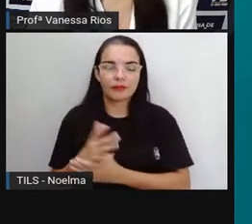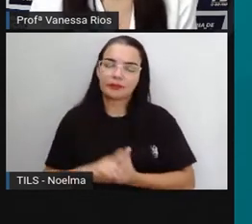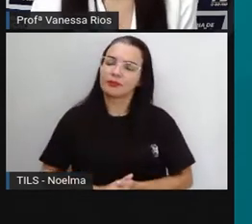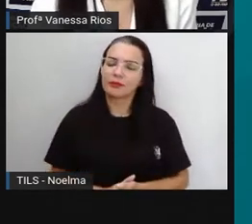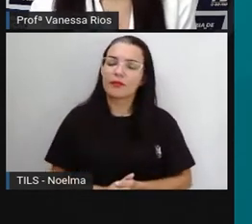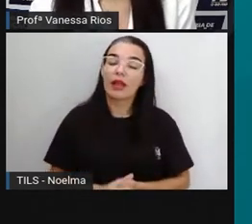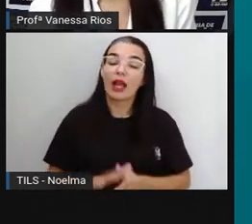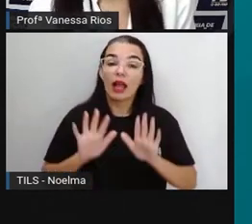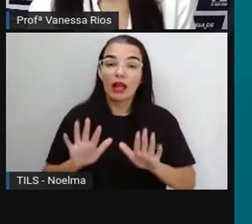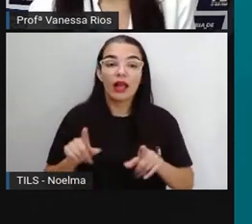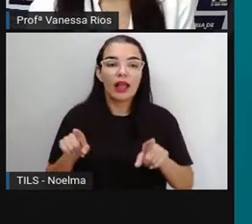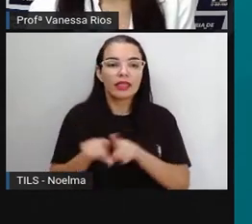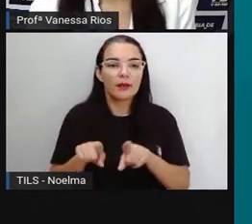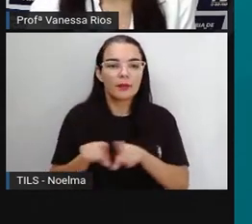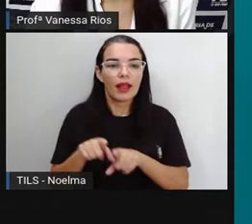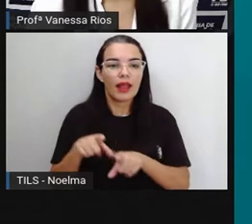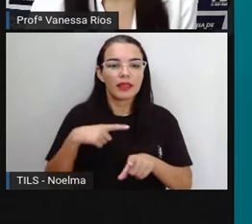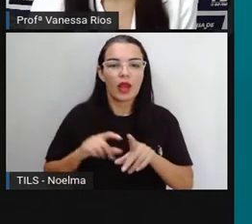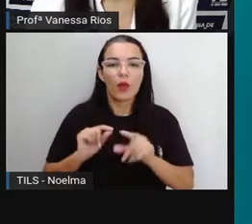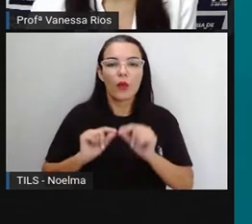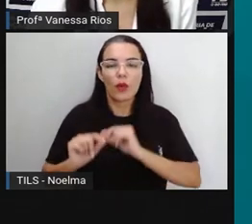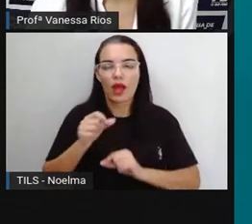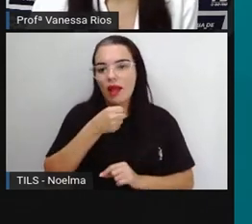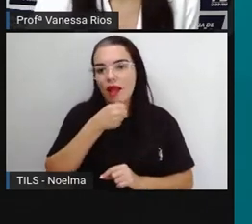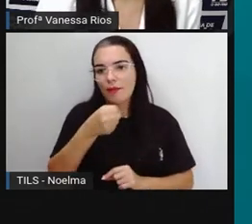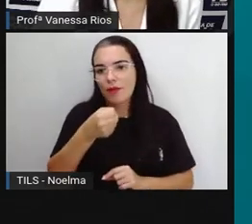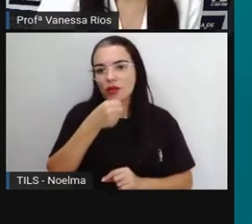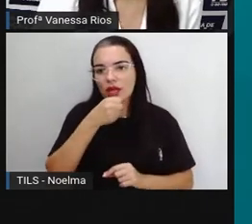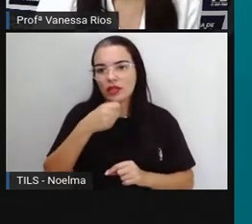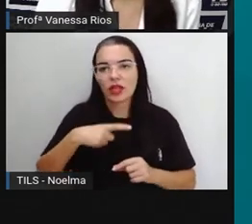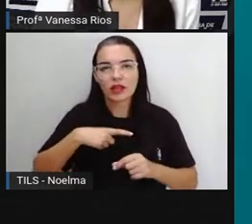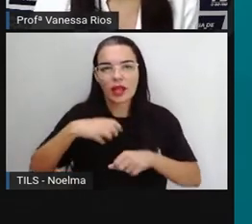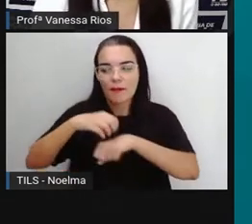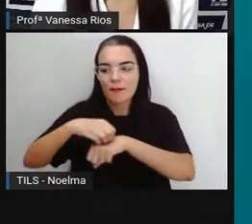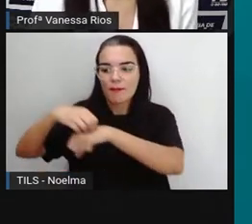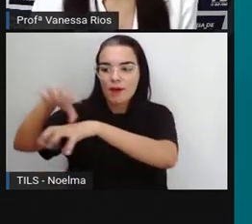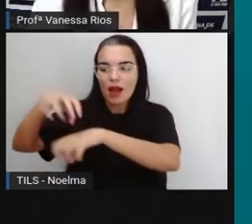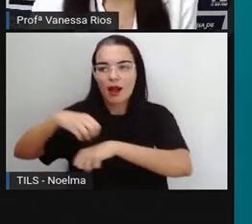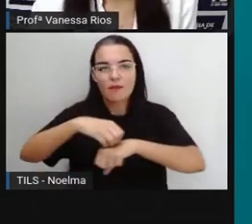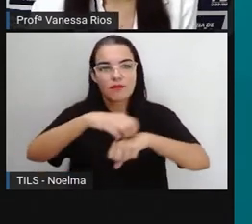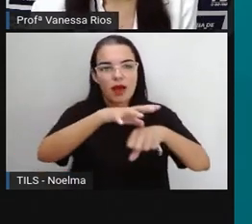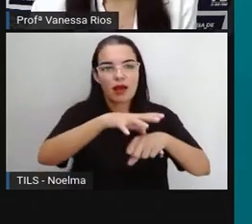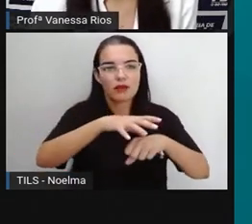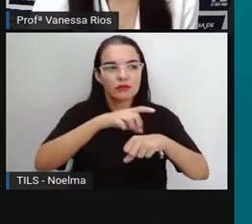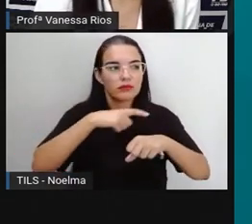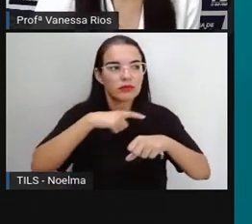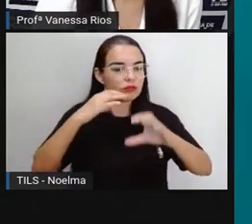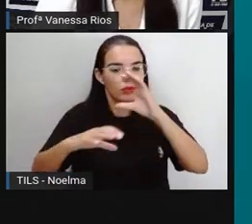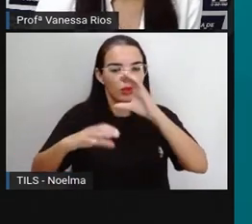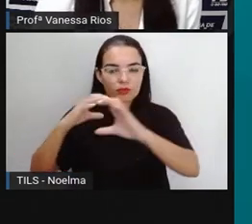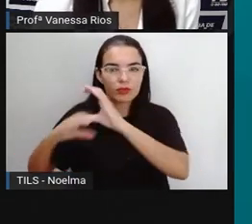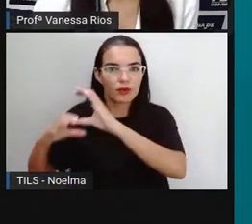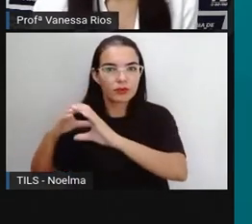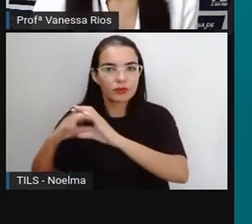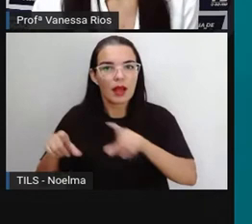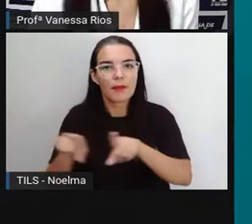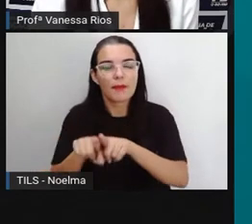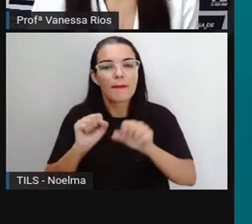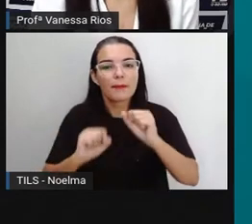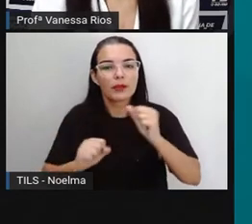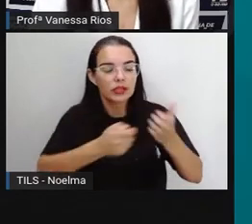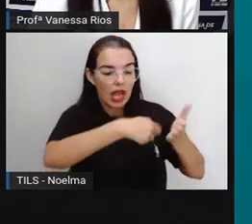são vinculados em muitos meios de comunicação e podem aparecer de forma escrita ou também oralizada,